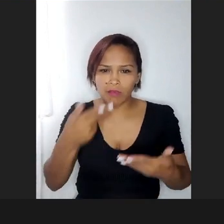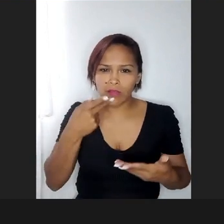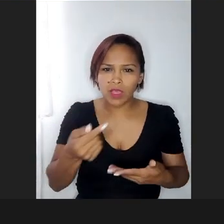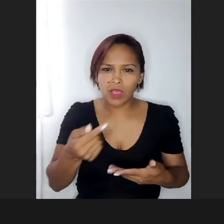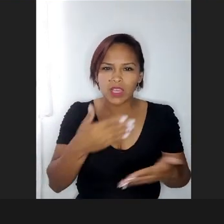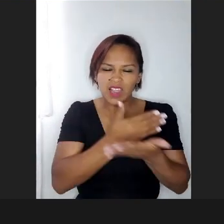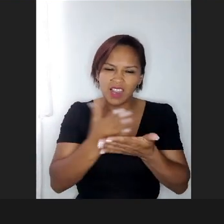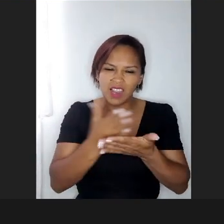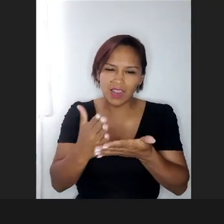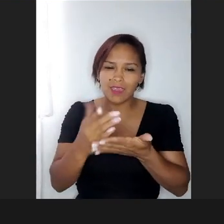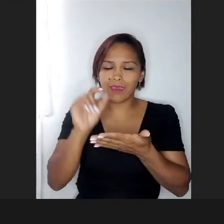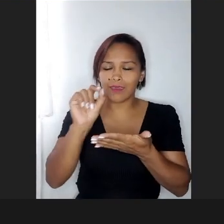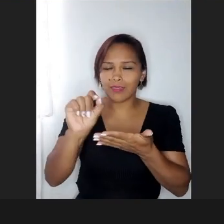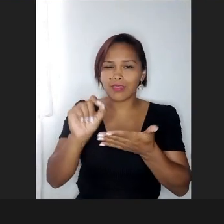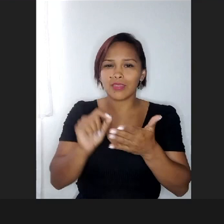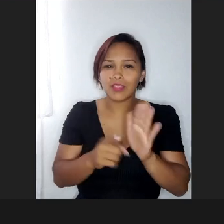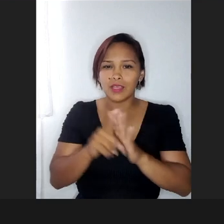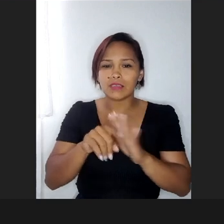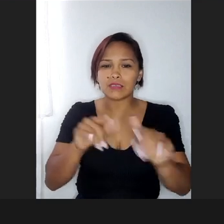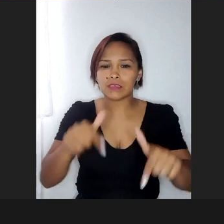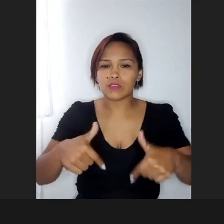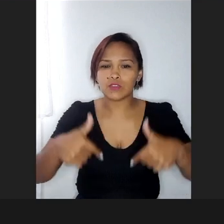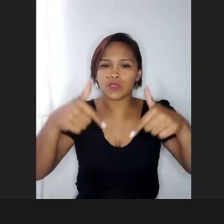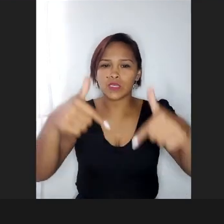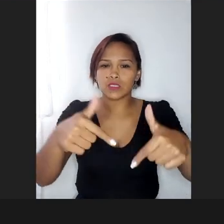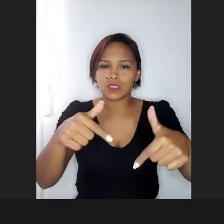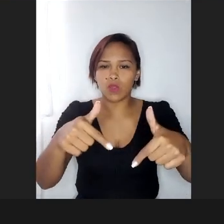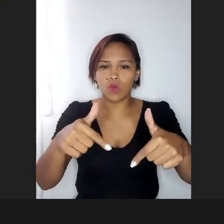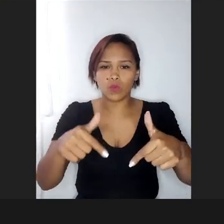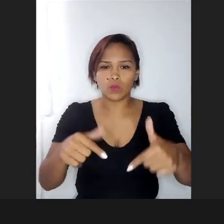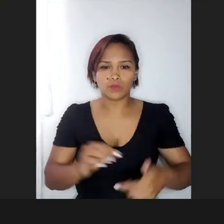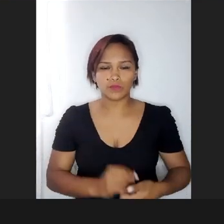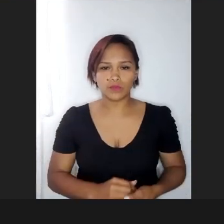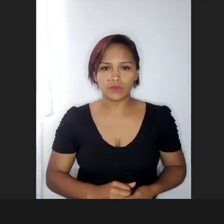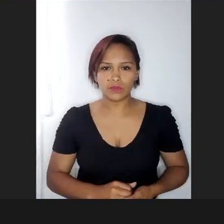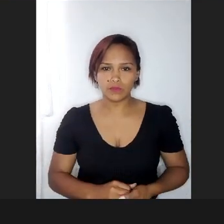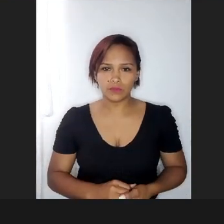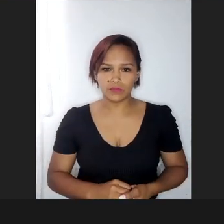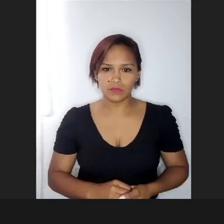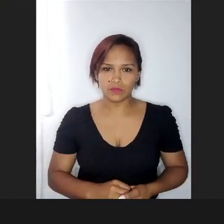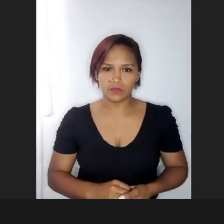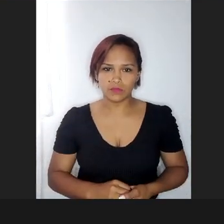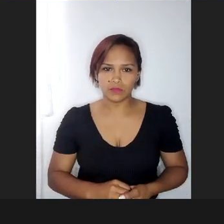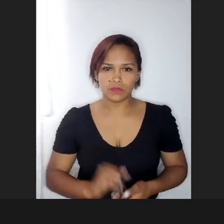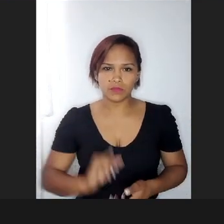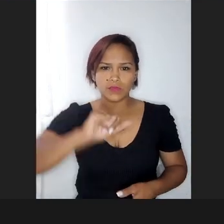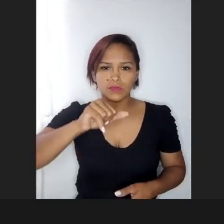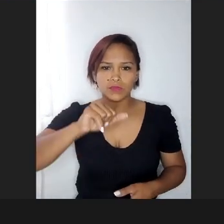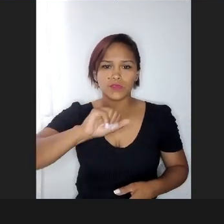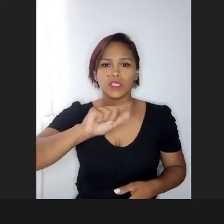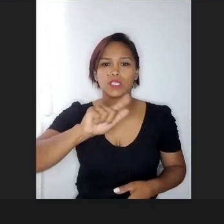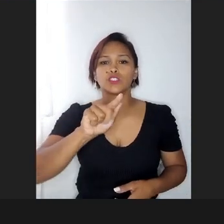comecinho da certificação, não sei se a, a Juliana lembra o nome,